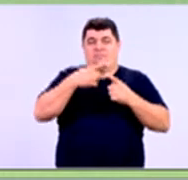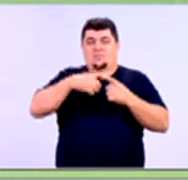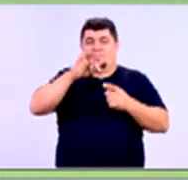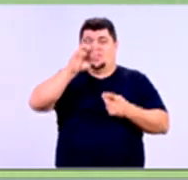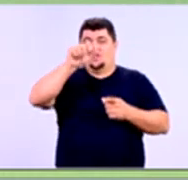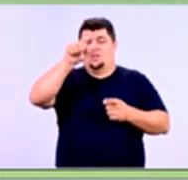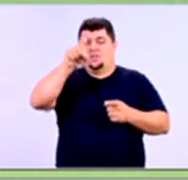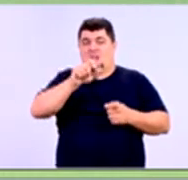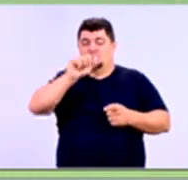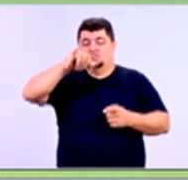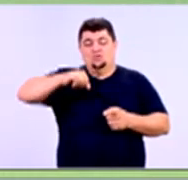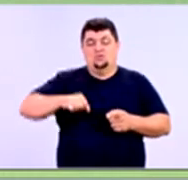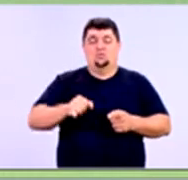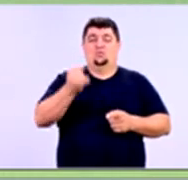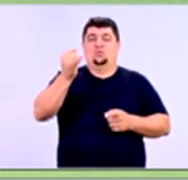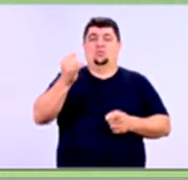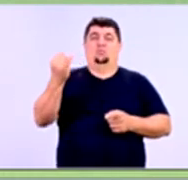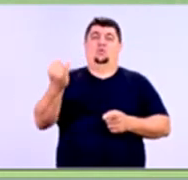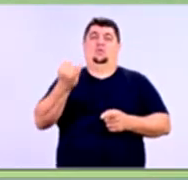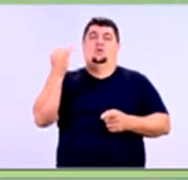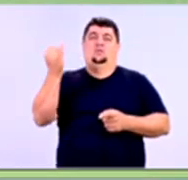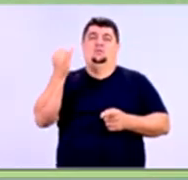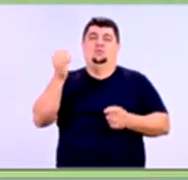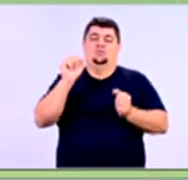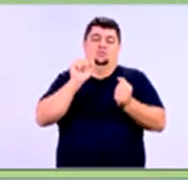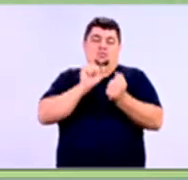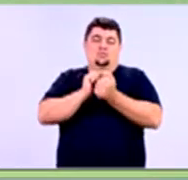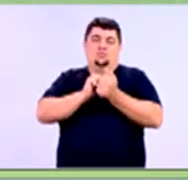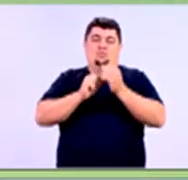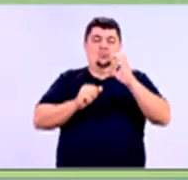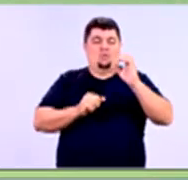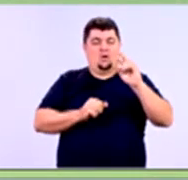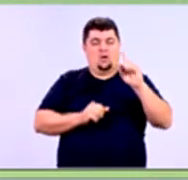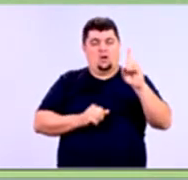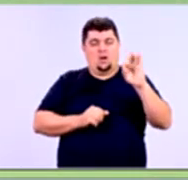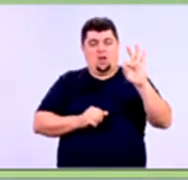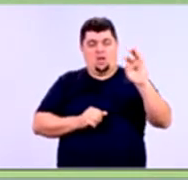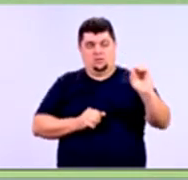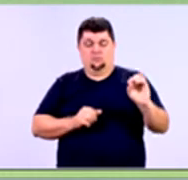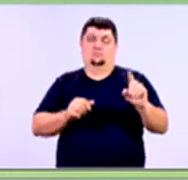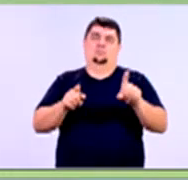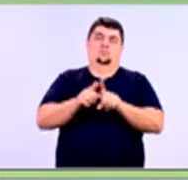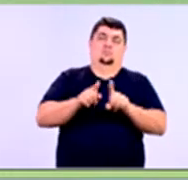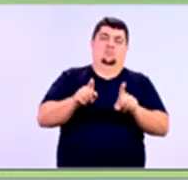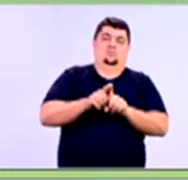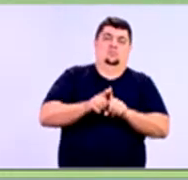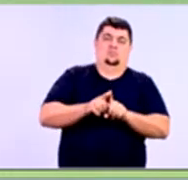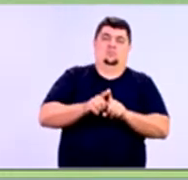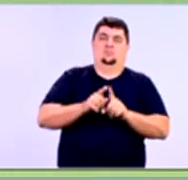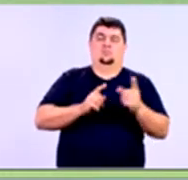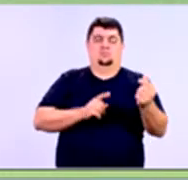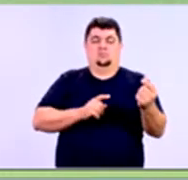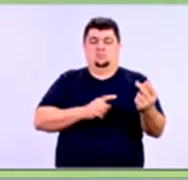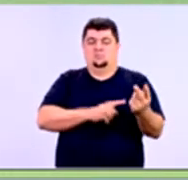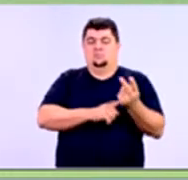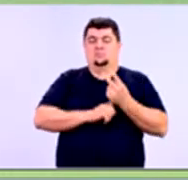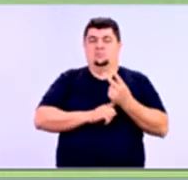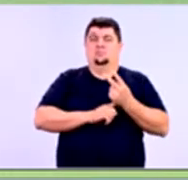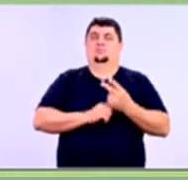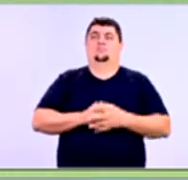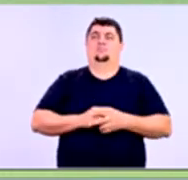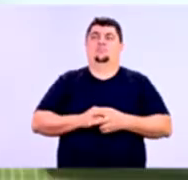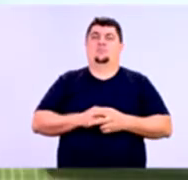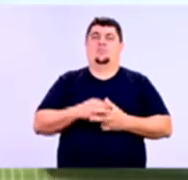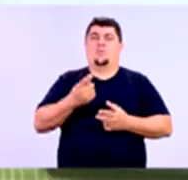juros que a gente vai utilizar na economia. E a quantidade de crédito disponível.